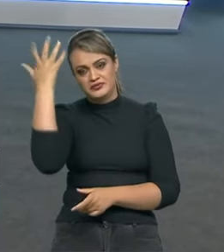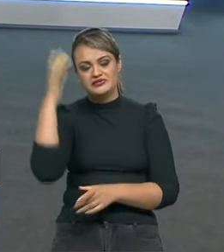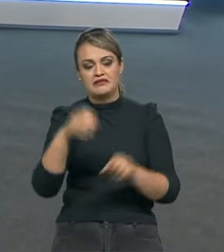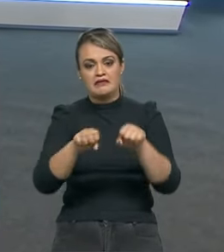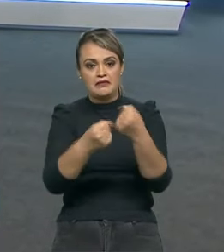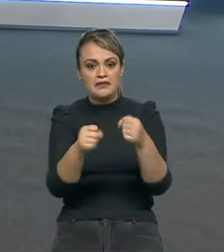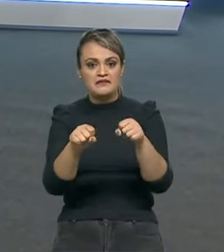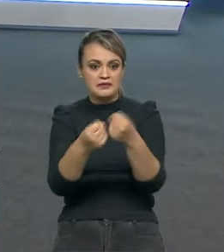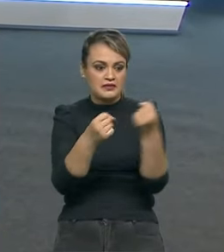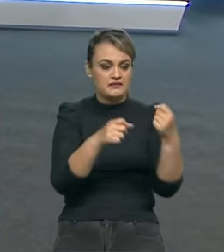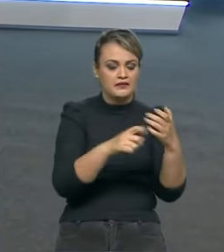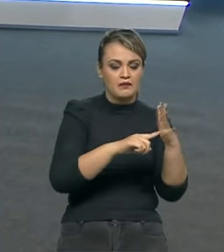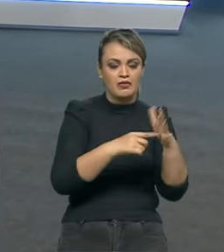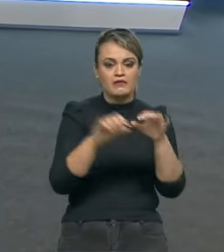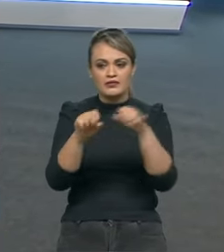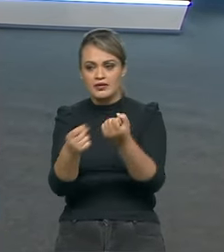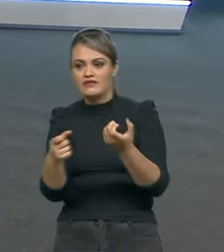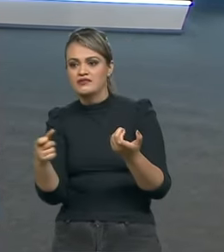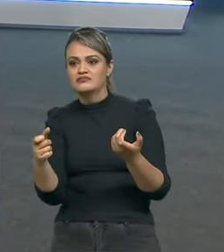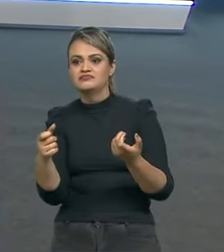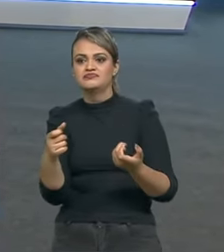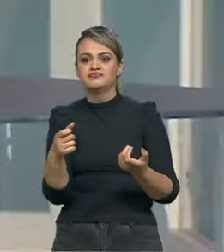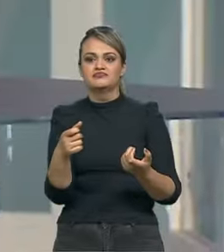quebrava as coisas, quebrava os motores, né?